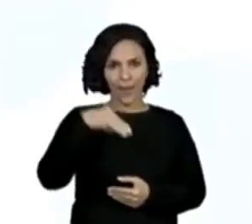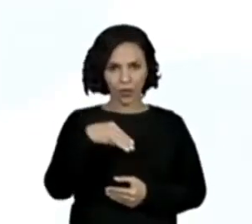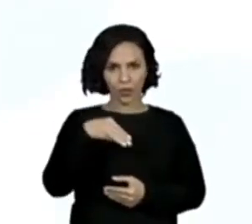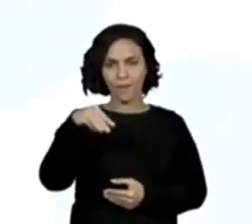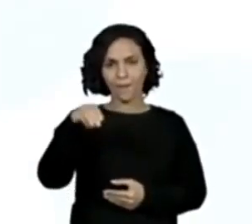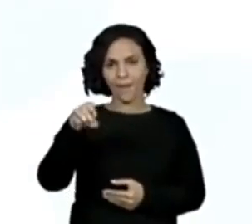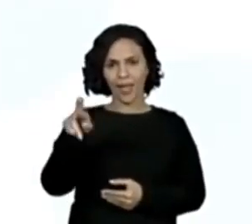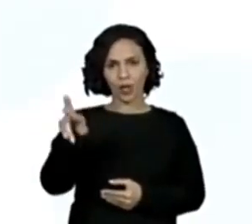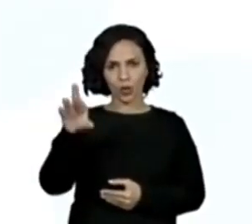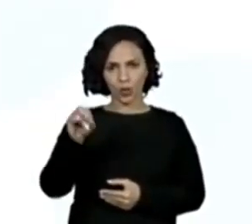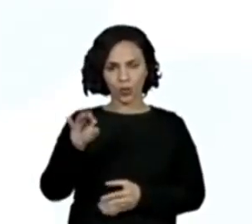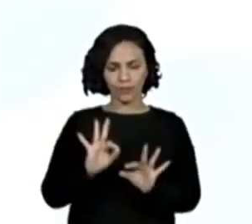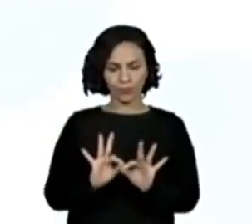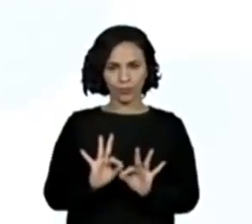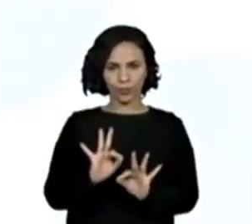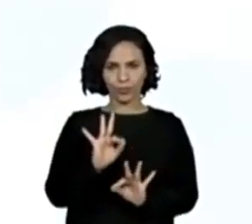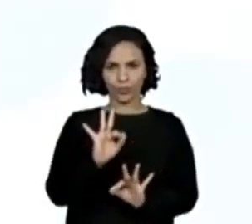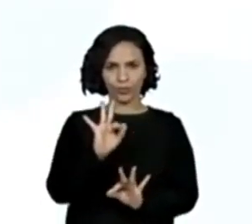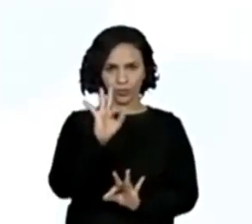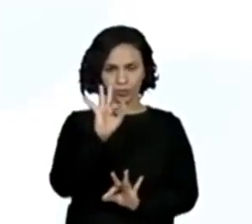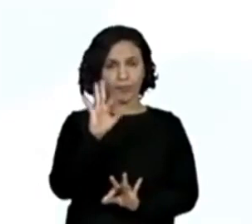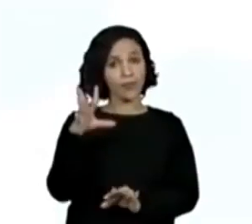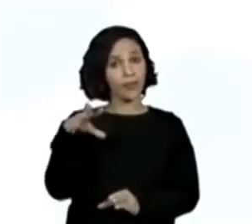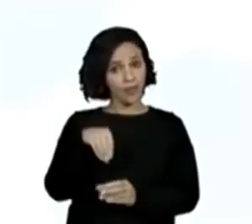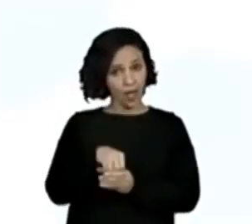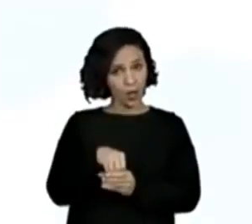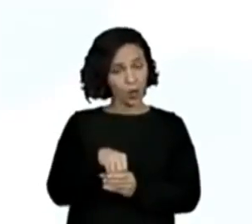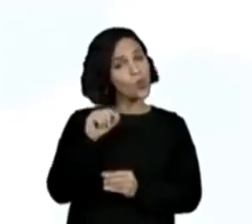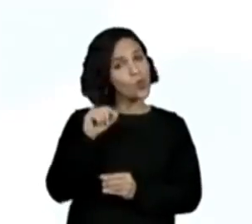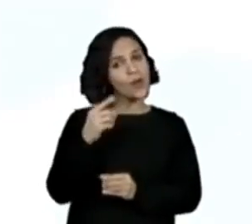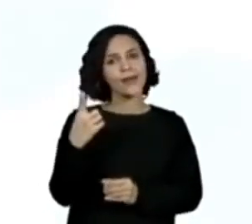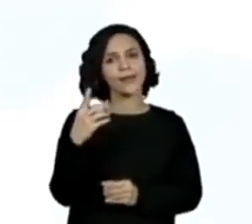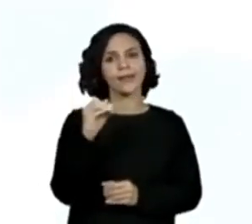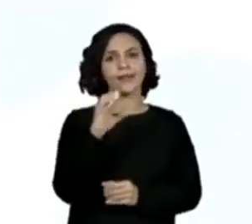Tem... 100 centímetros.